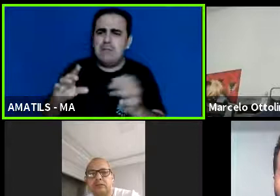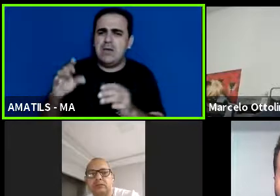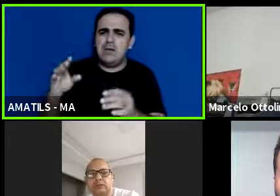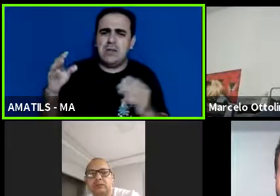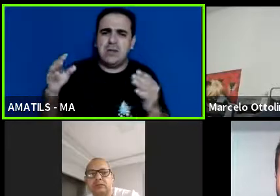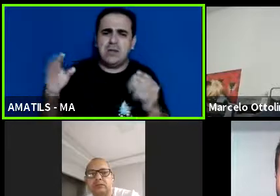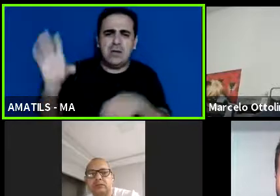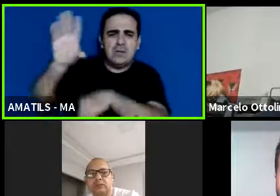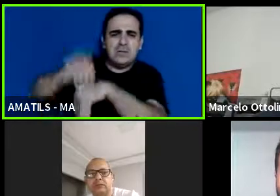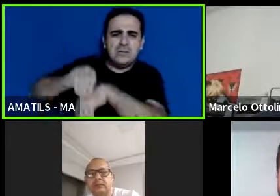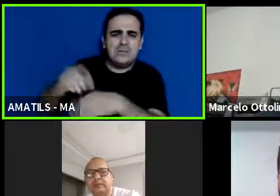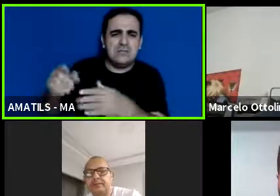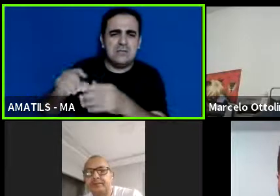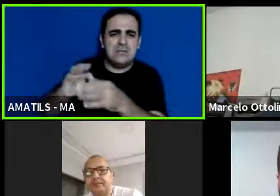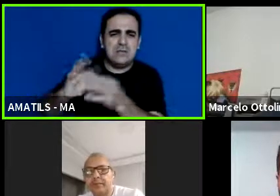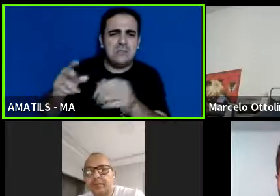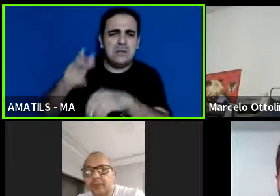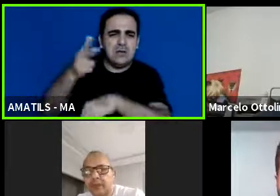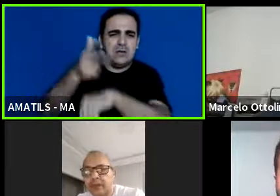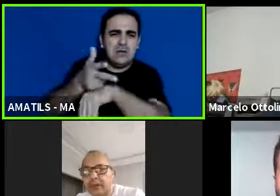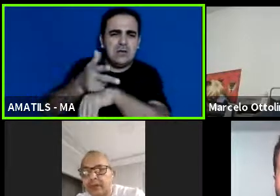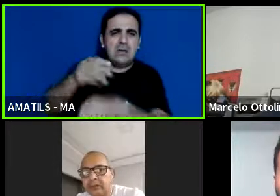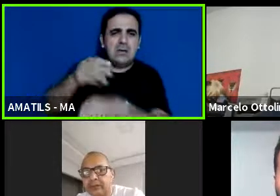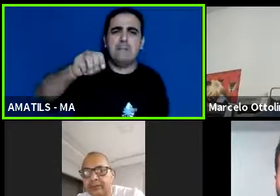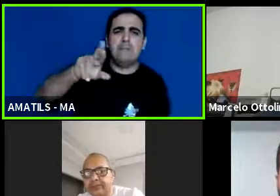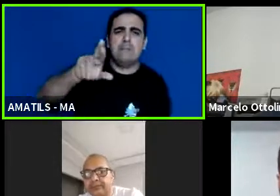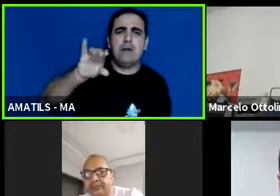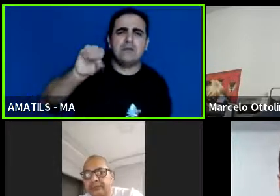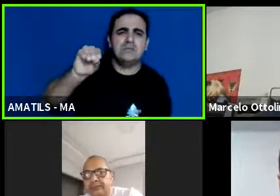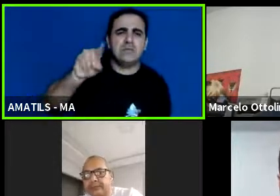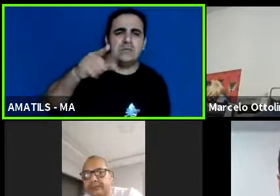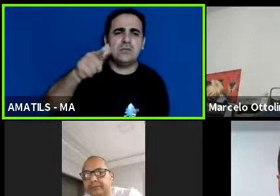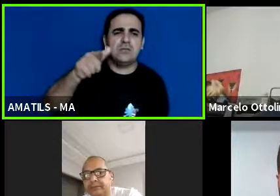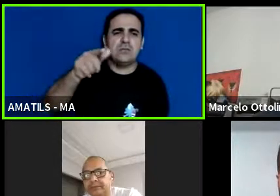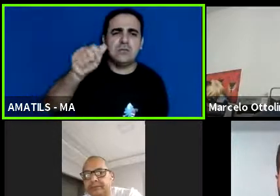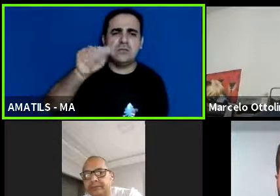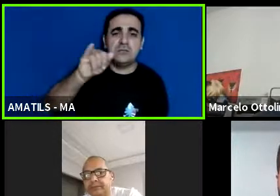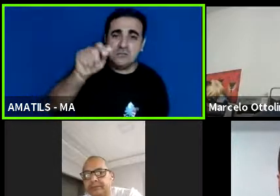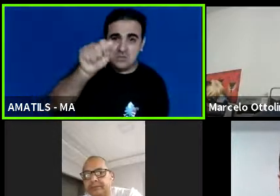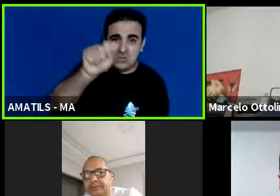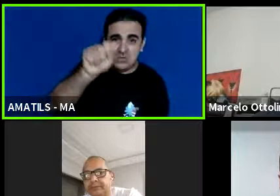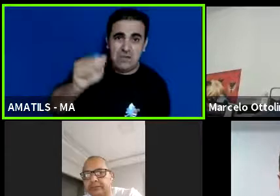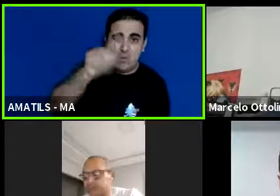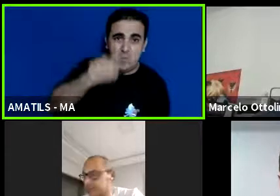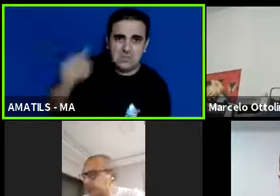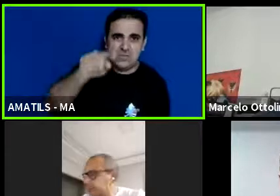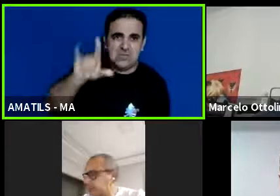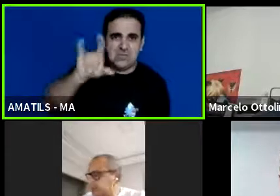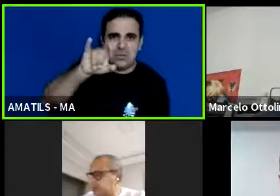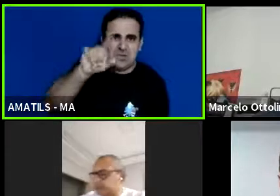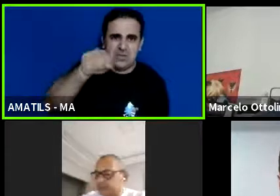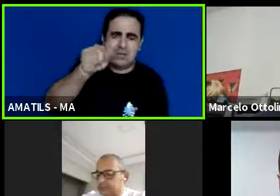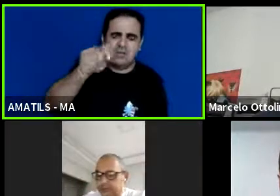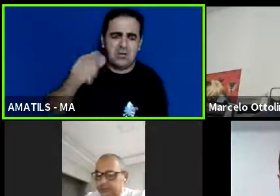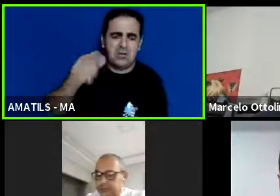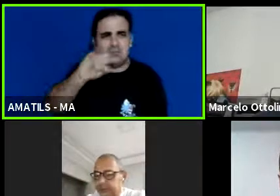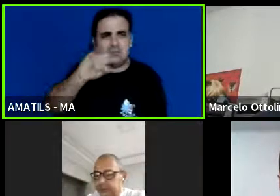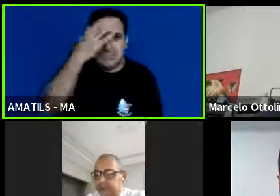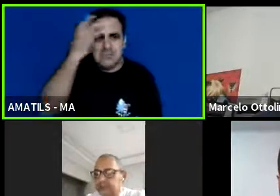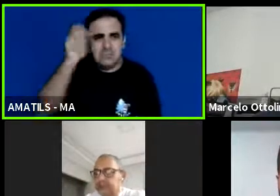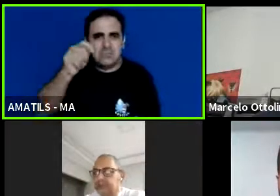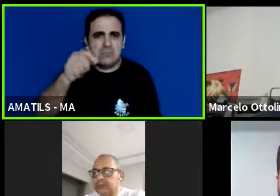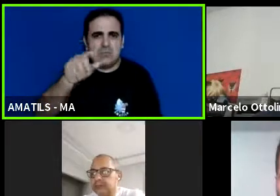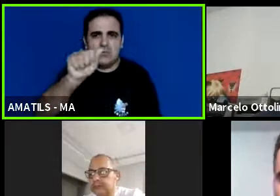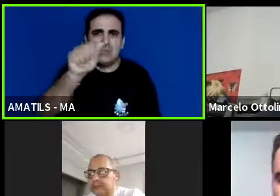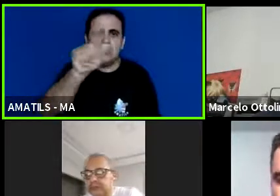o compartilhamento e também pedir que o Marcelo Marcelo não sei se tem um arroba aí deixar o arroba também as pessoas que vão assistir depois diz que o